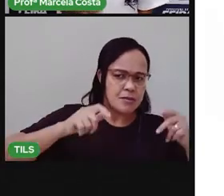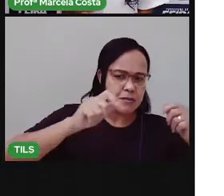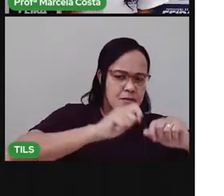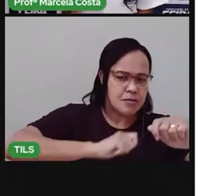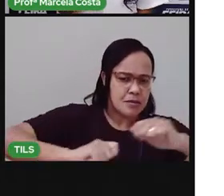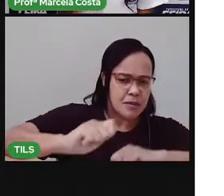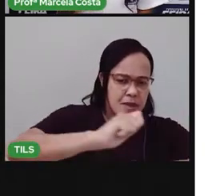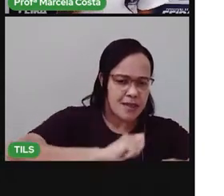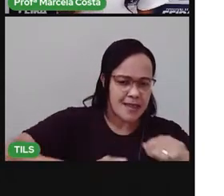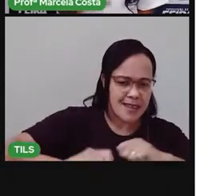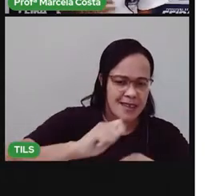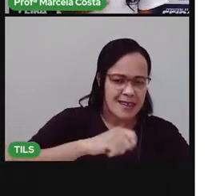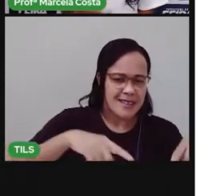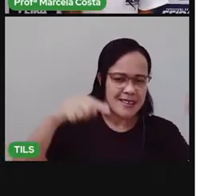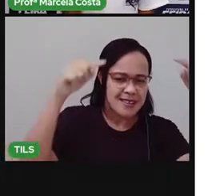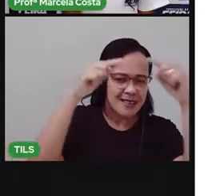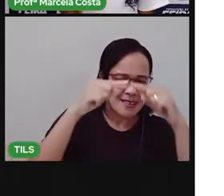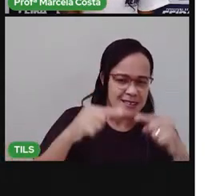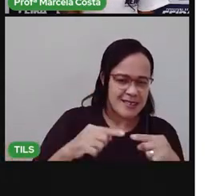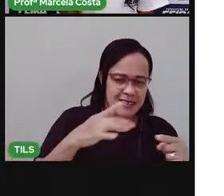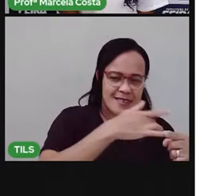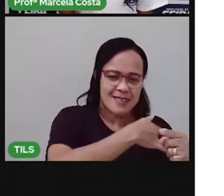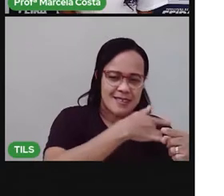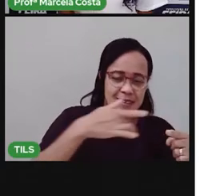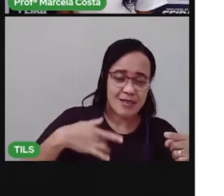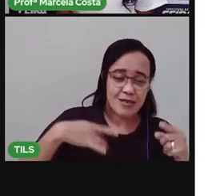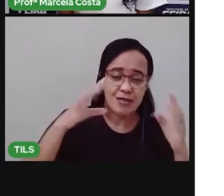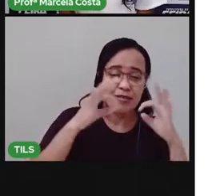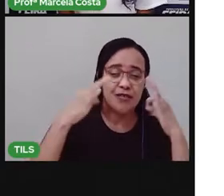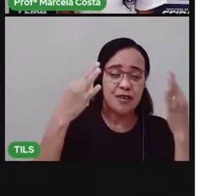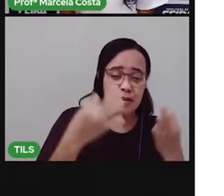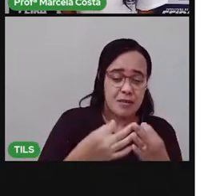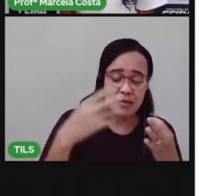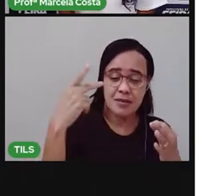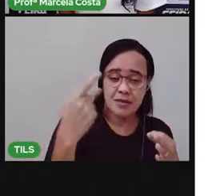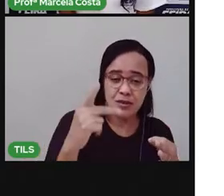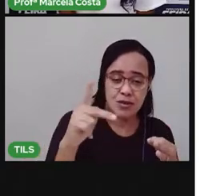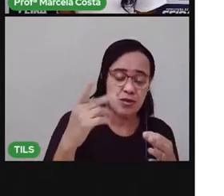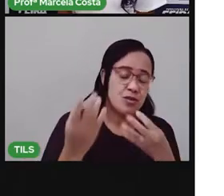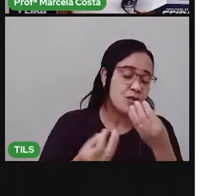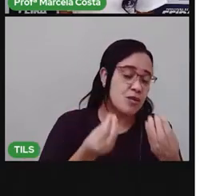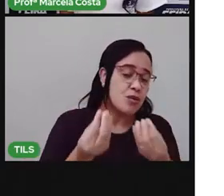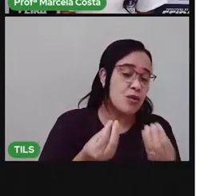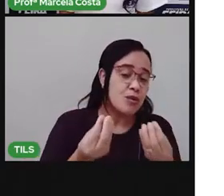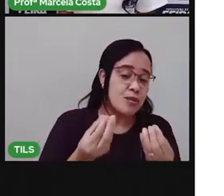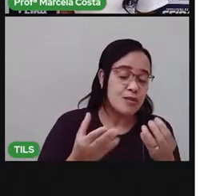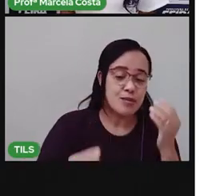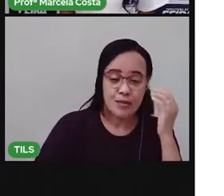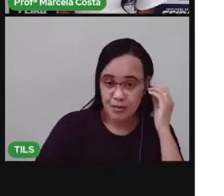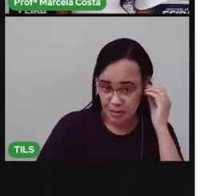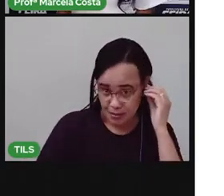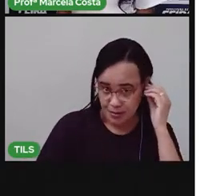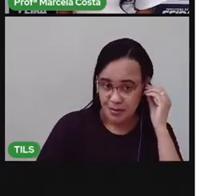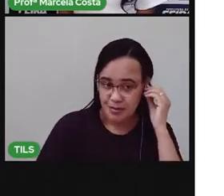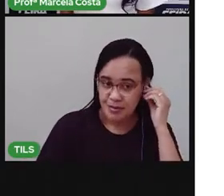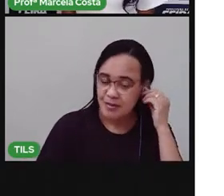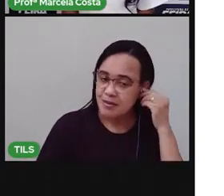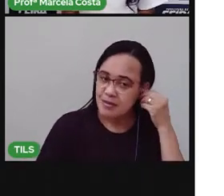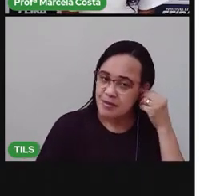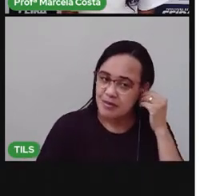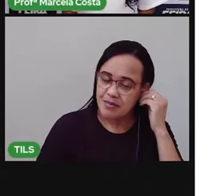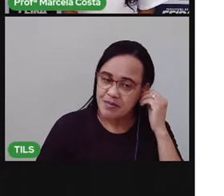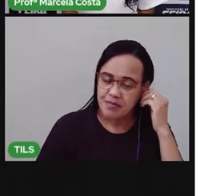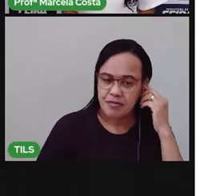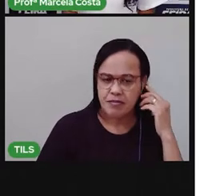interferir na saúde na sua saúde na saúde dos seus familiares você